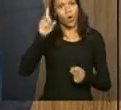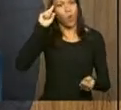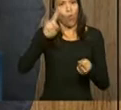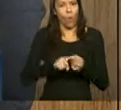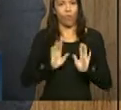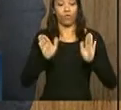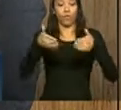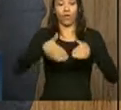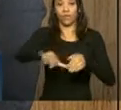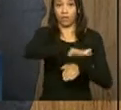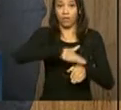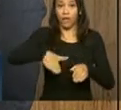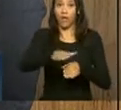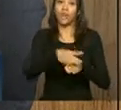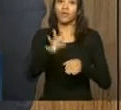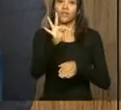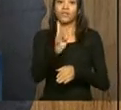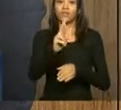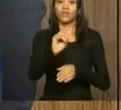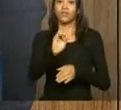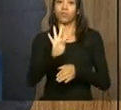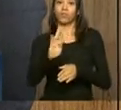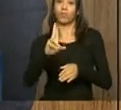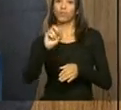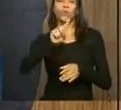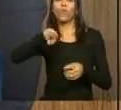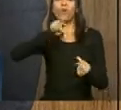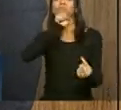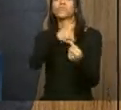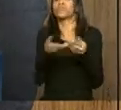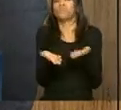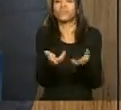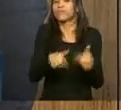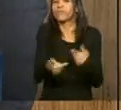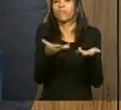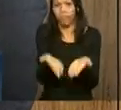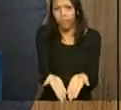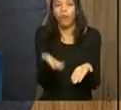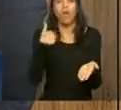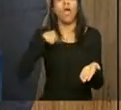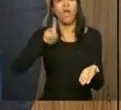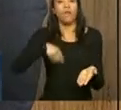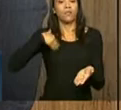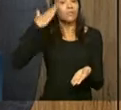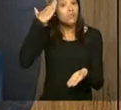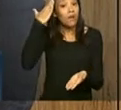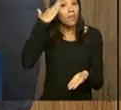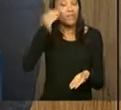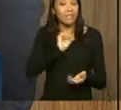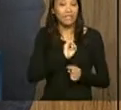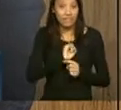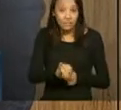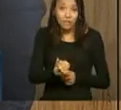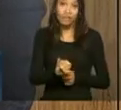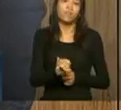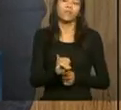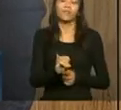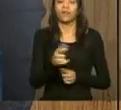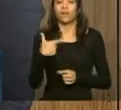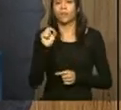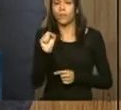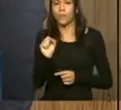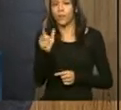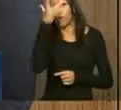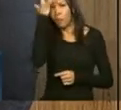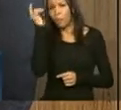para fazer esses acordos de troca de informação. Qual é o objetivo? É saber se algum contribuinte